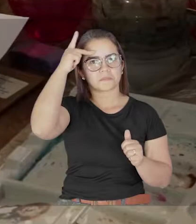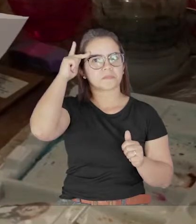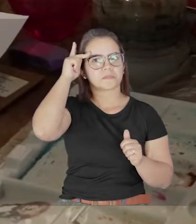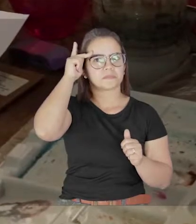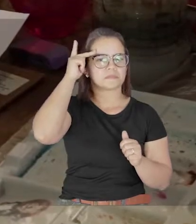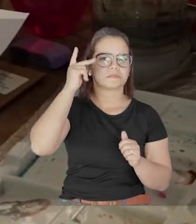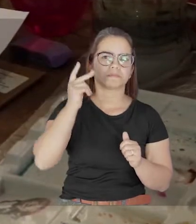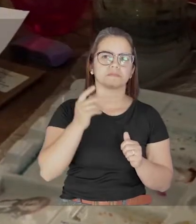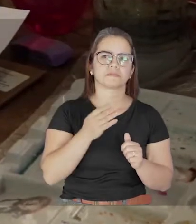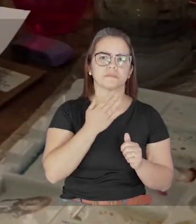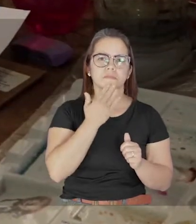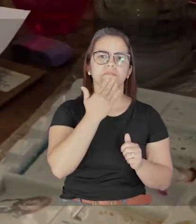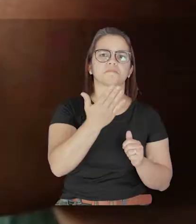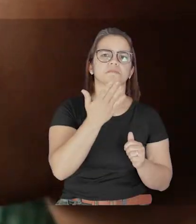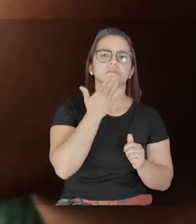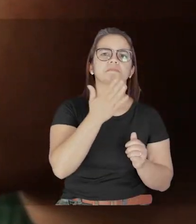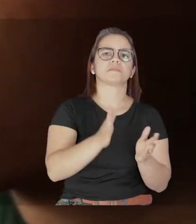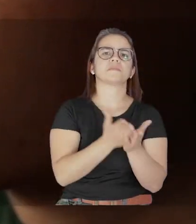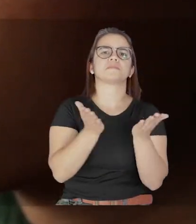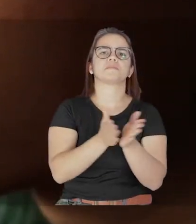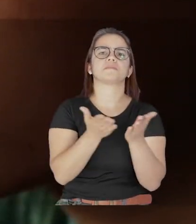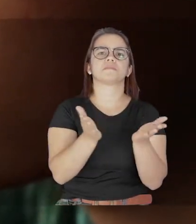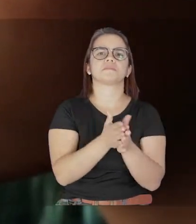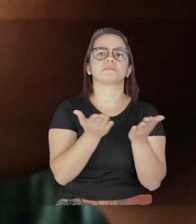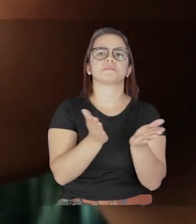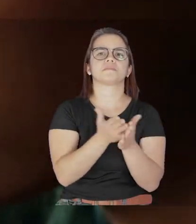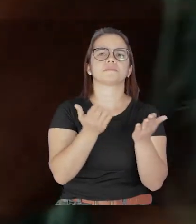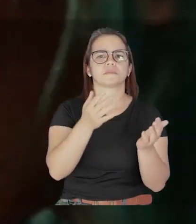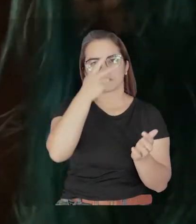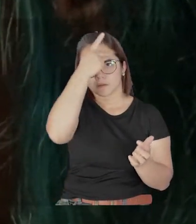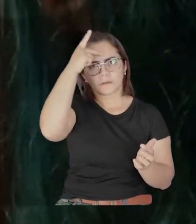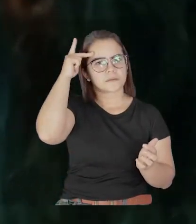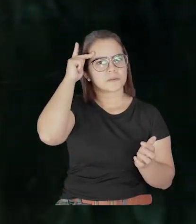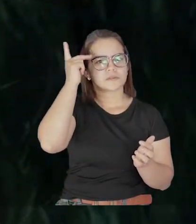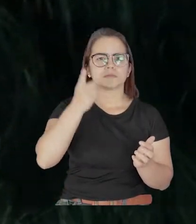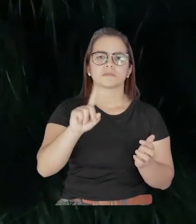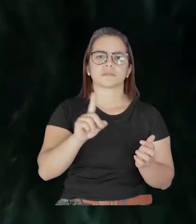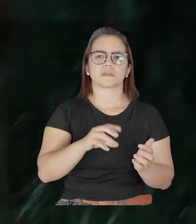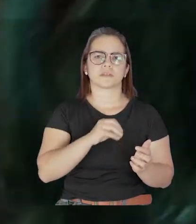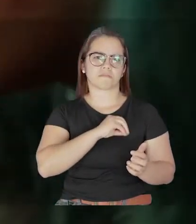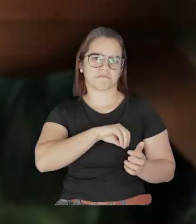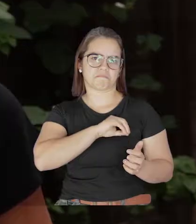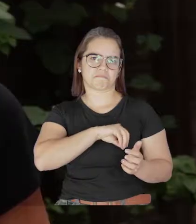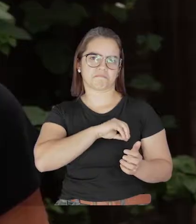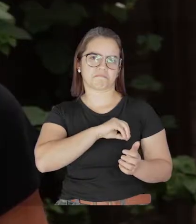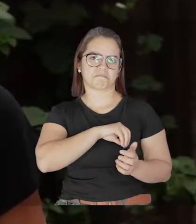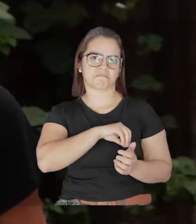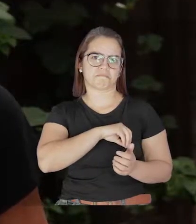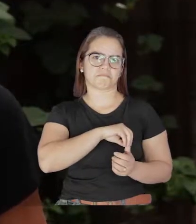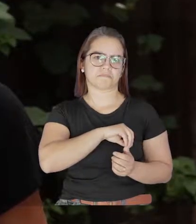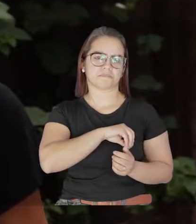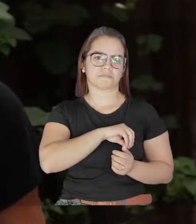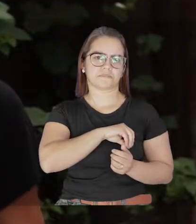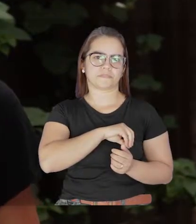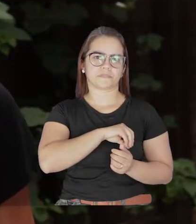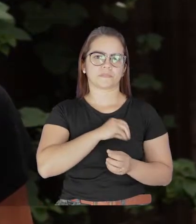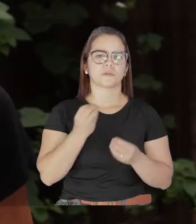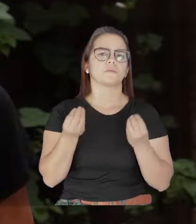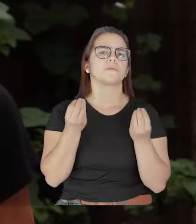por pedir, ah, pedindo caridade, pessoas que não tem como viver e às vezes falam que, ah, eu vou